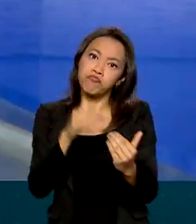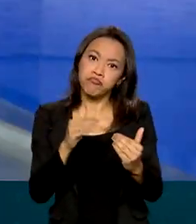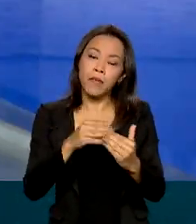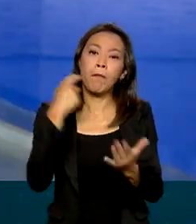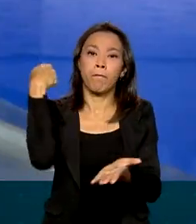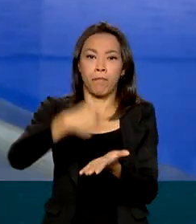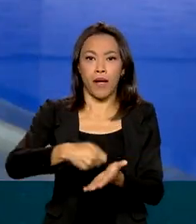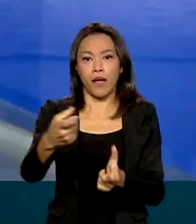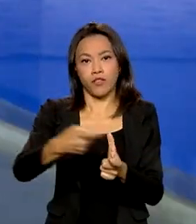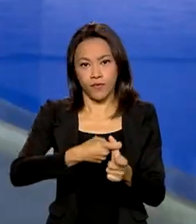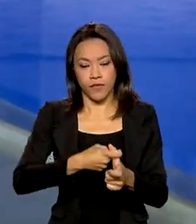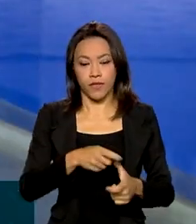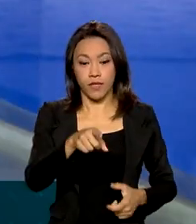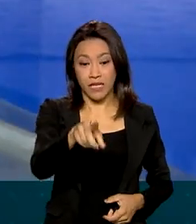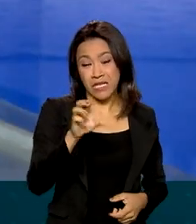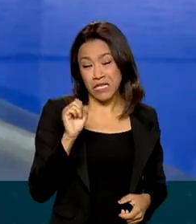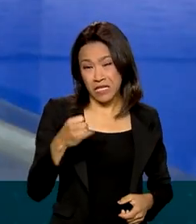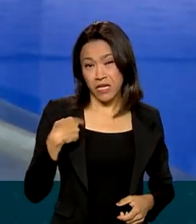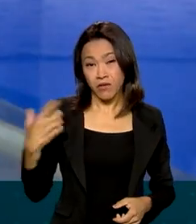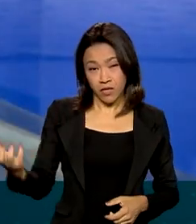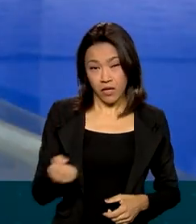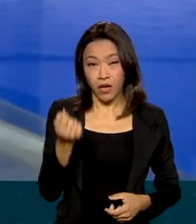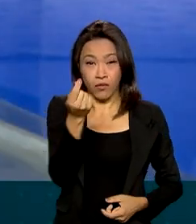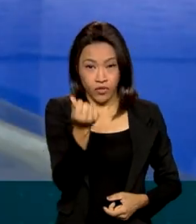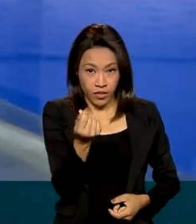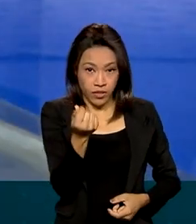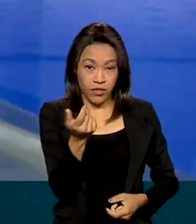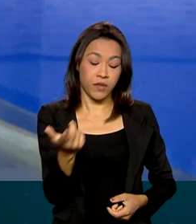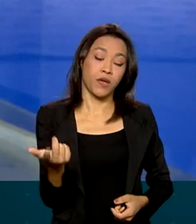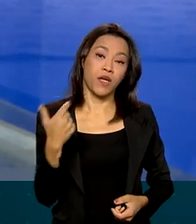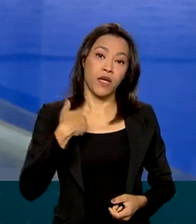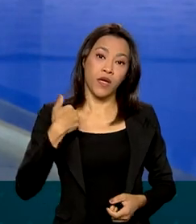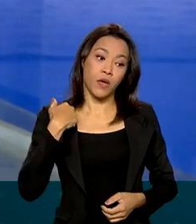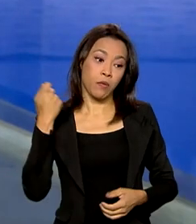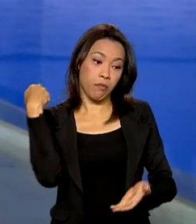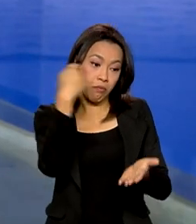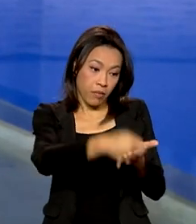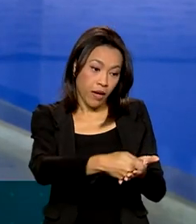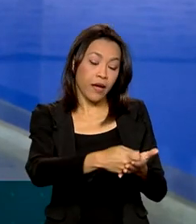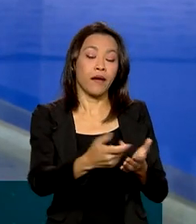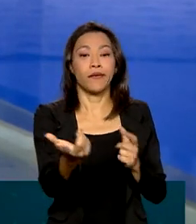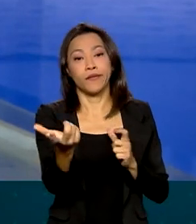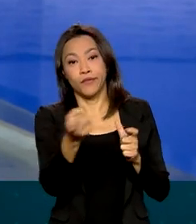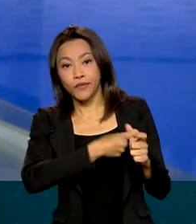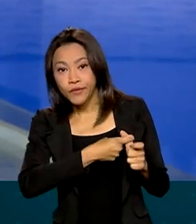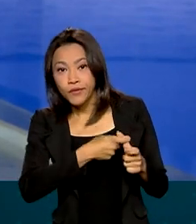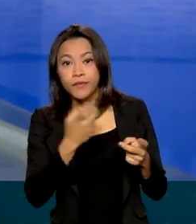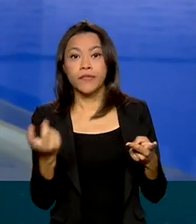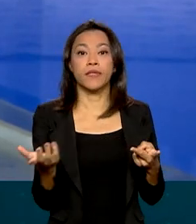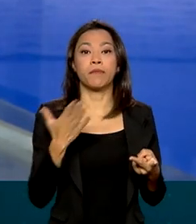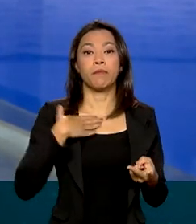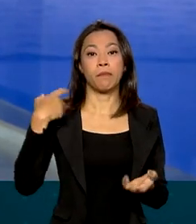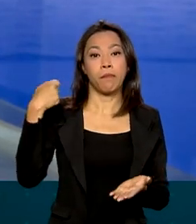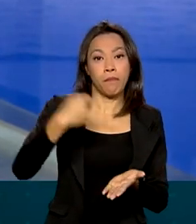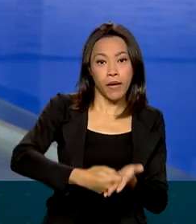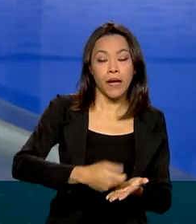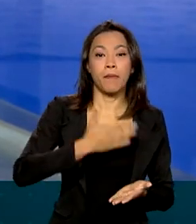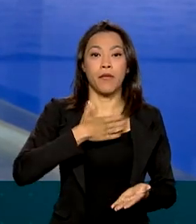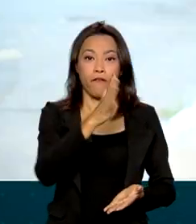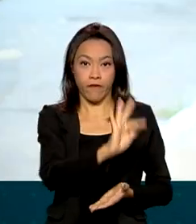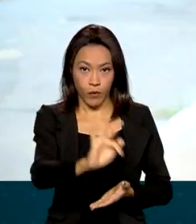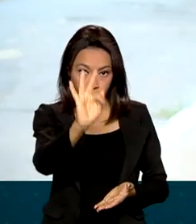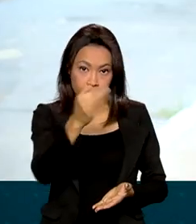Se eu fosse sacar o dinheiro, eu ia ajudar ela a terminar de pagar as minhas dívidas, a minha faculdade, que quero